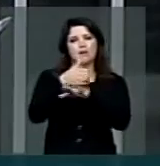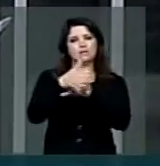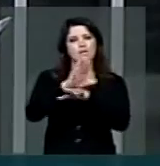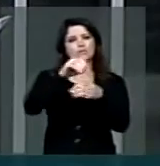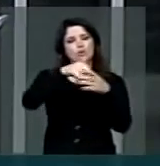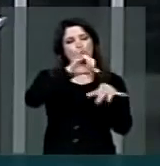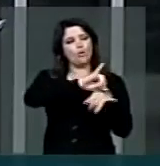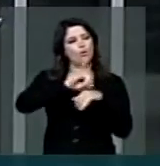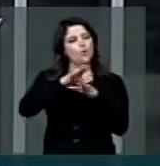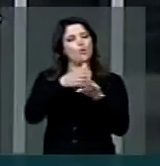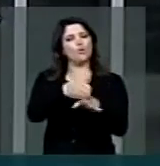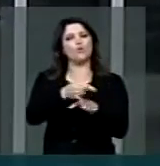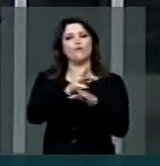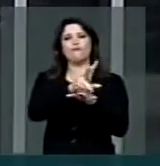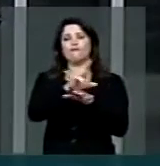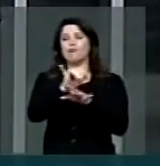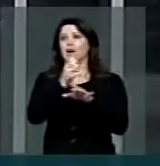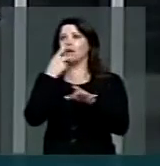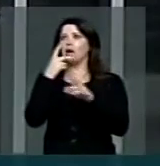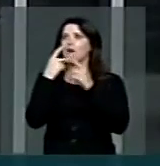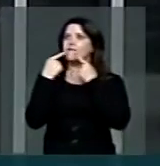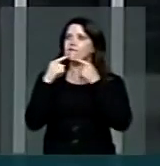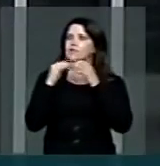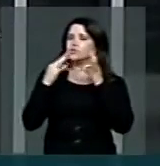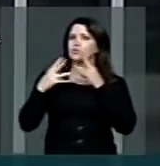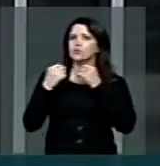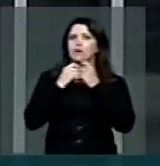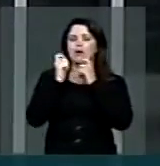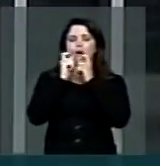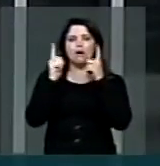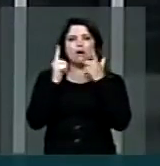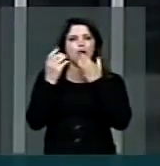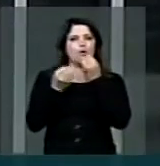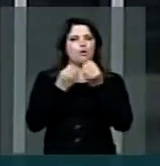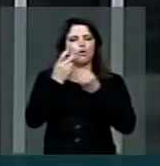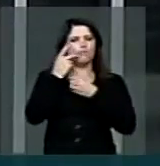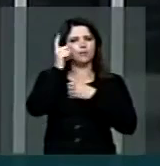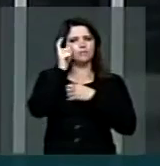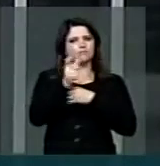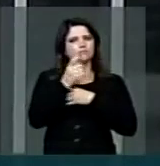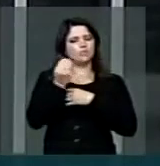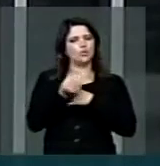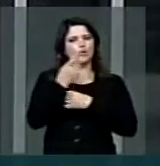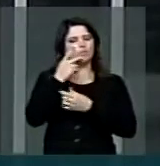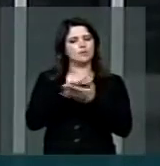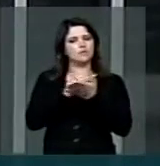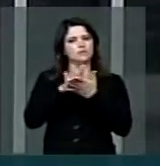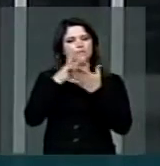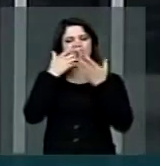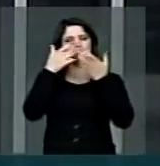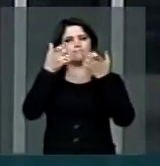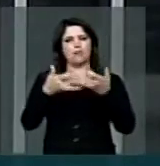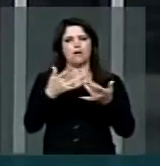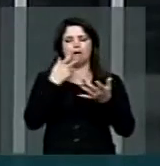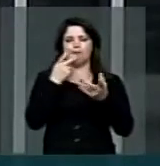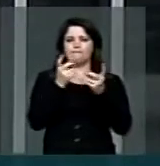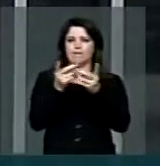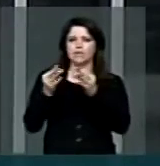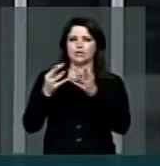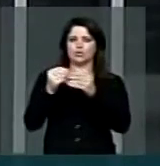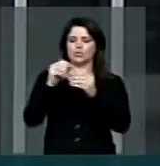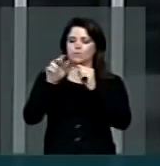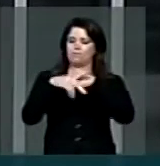terminais chegam a níveis alarmantes, é interessante registrar que o incremento na produção